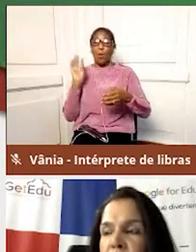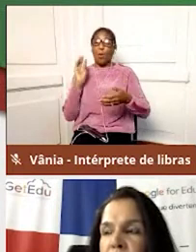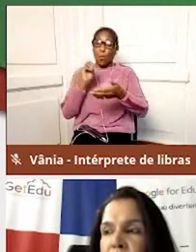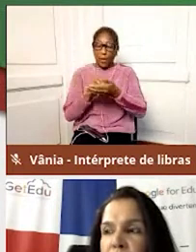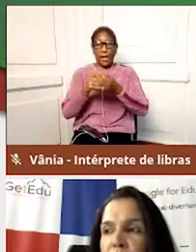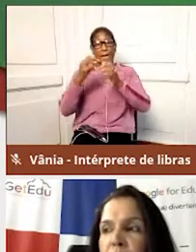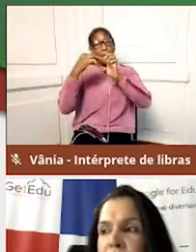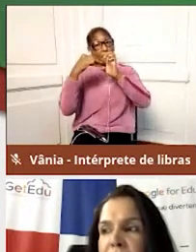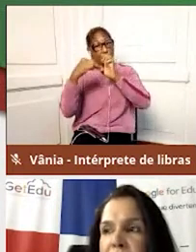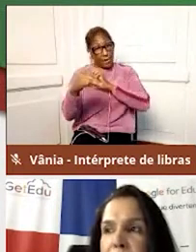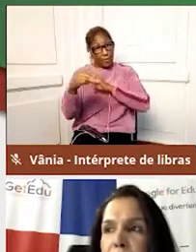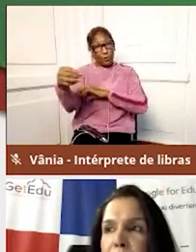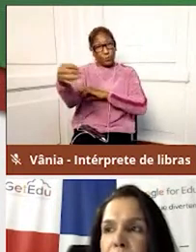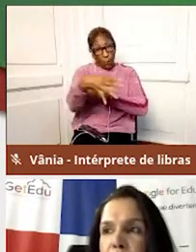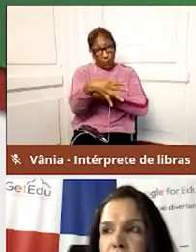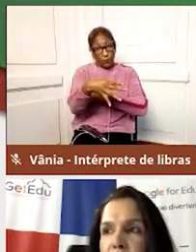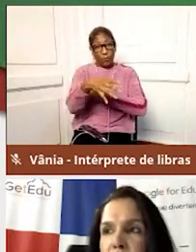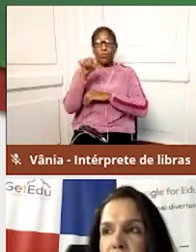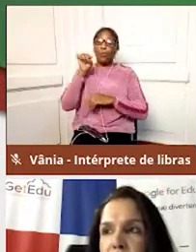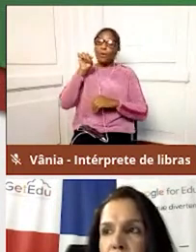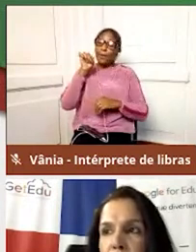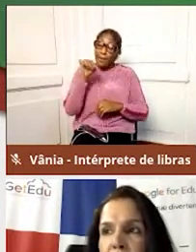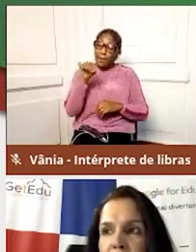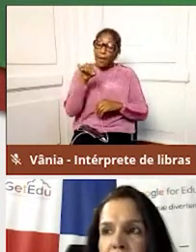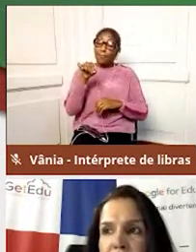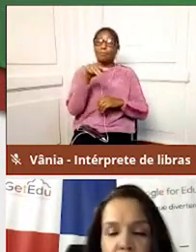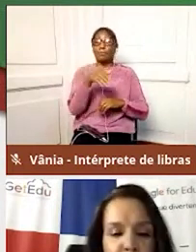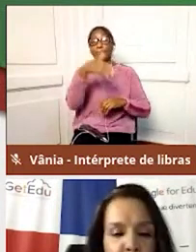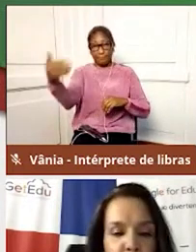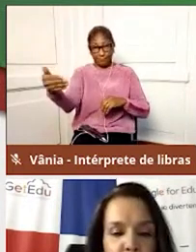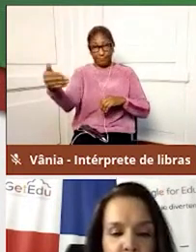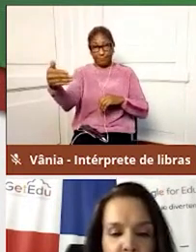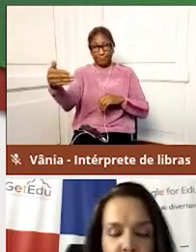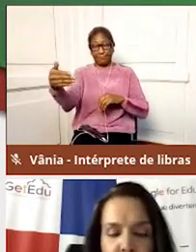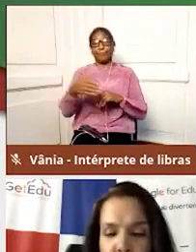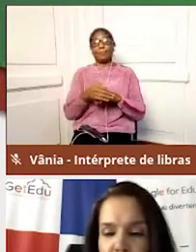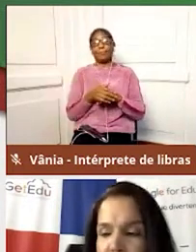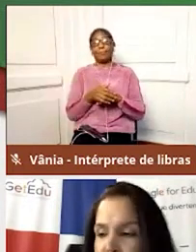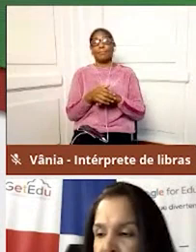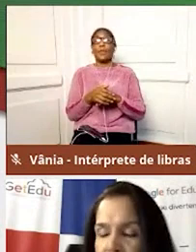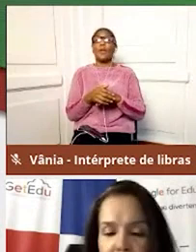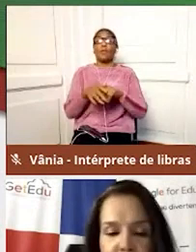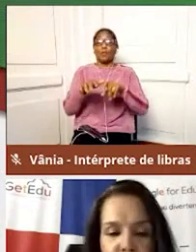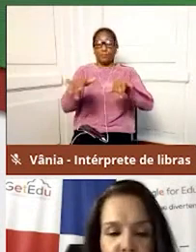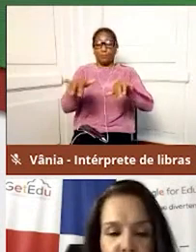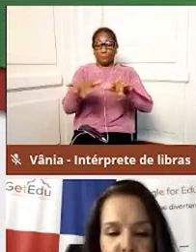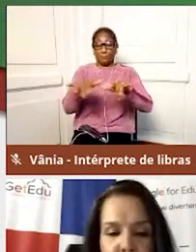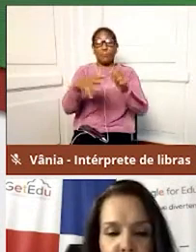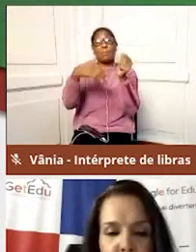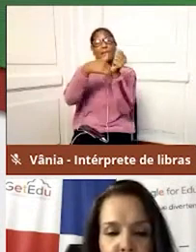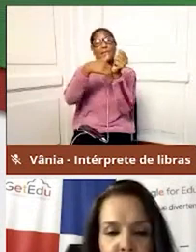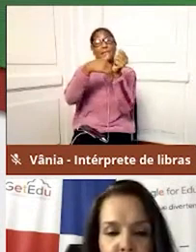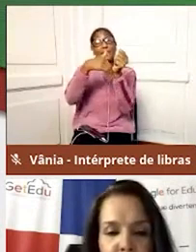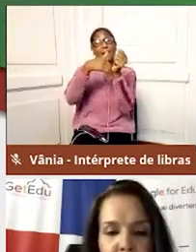e vou clicar em Próximo. Agora, vou digitar minha senha.